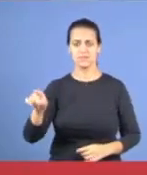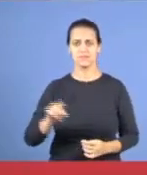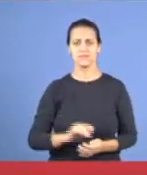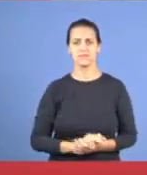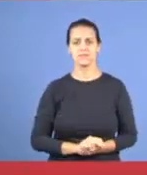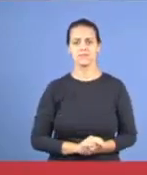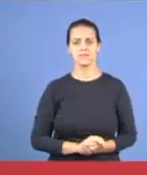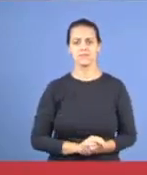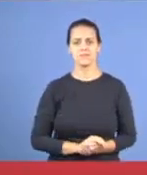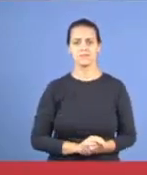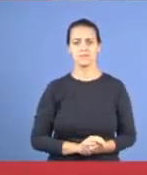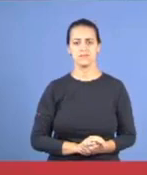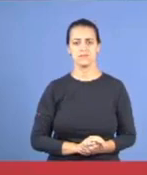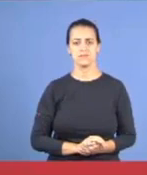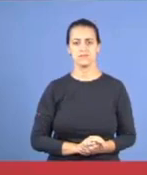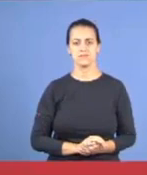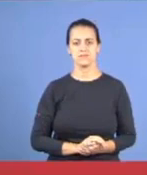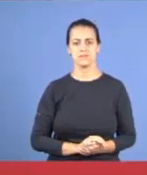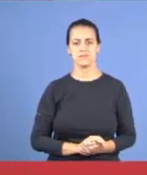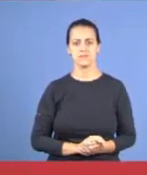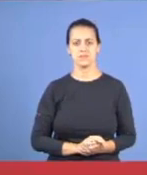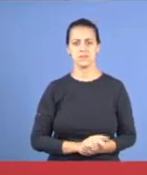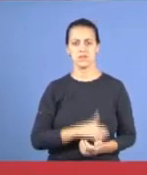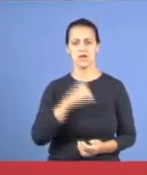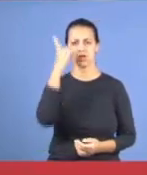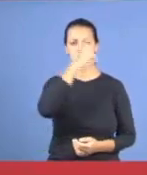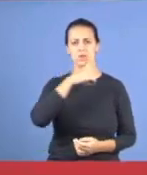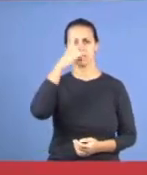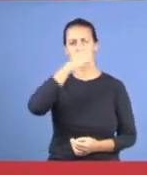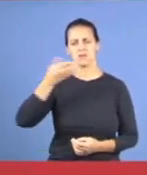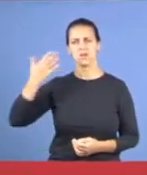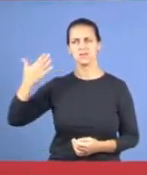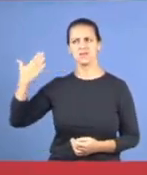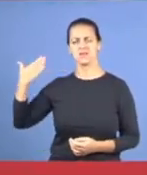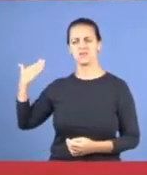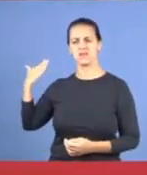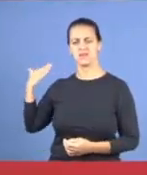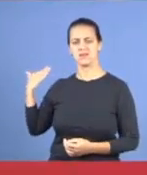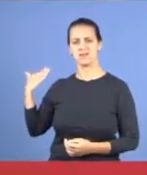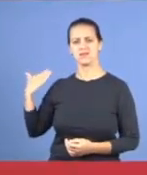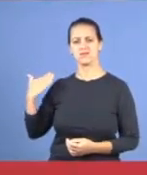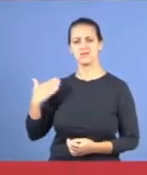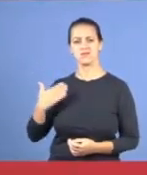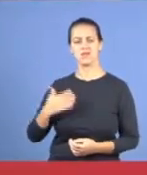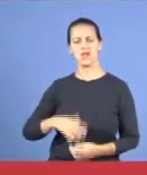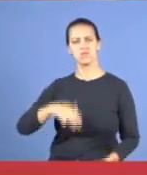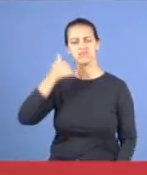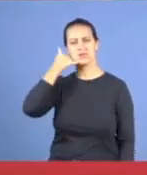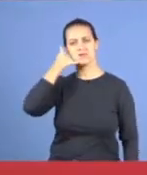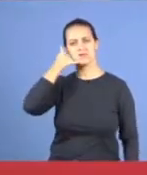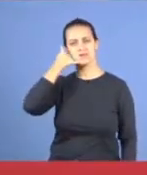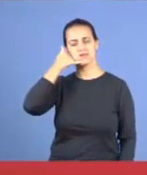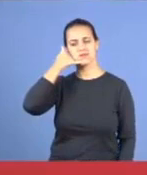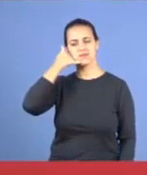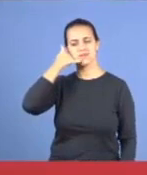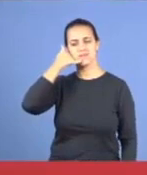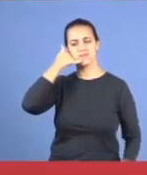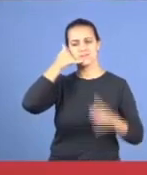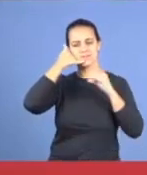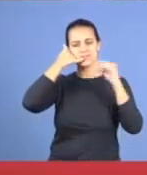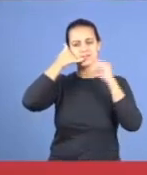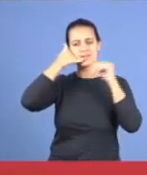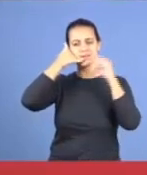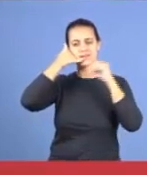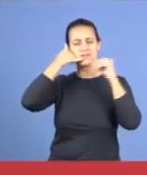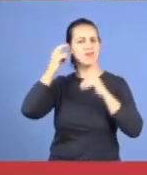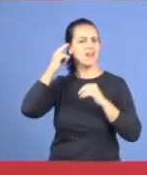a domingos, a domingos, se termina a escola bíblica dominical, eu fico com aquele telefone, na orelha, até o bicho começar a ficar, pegando